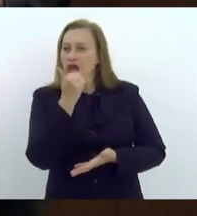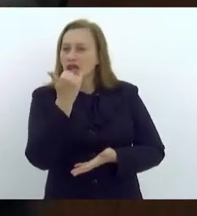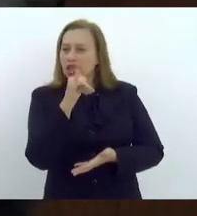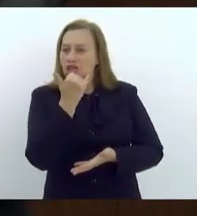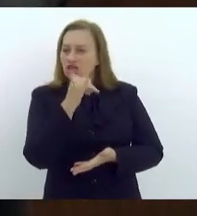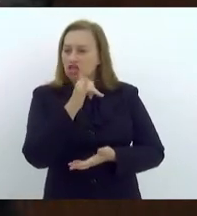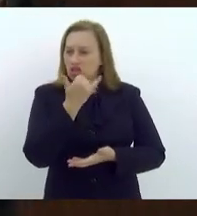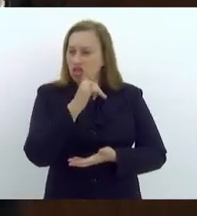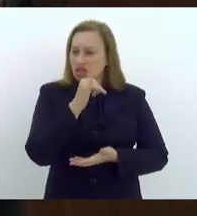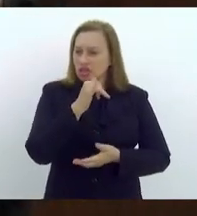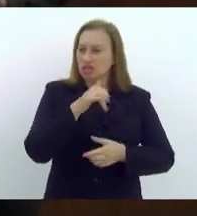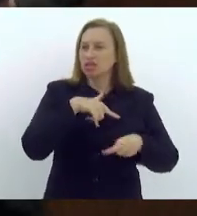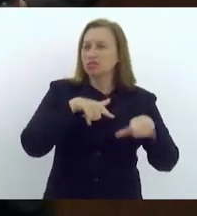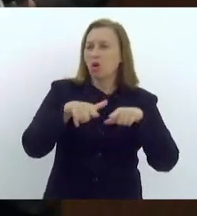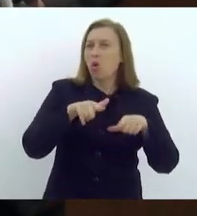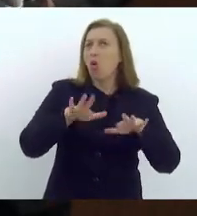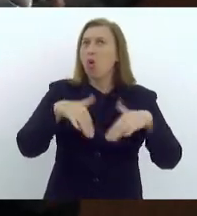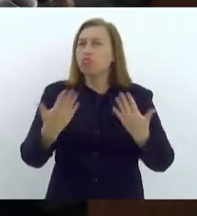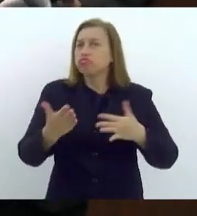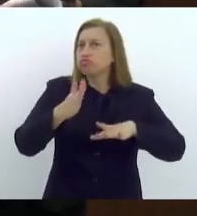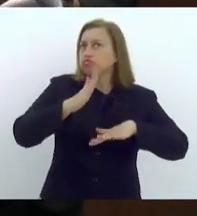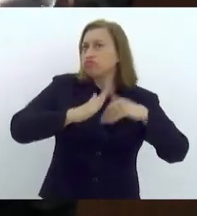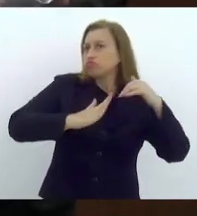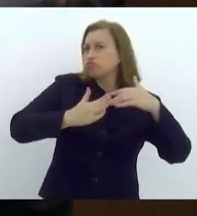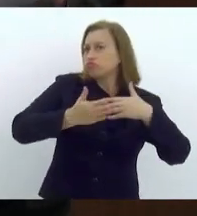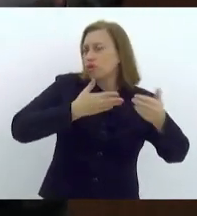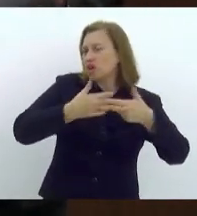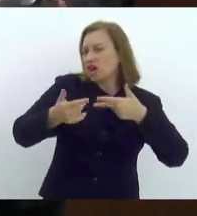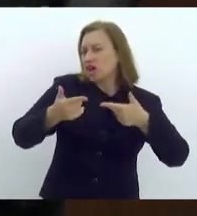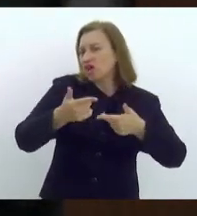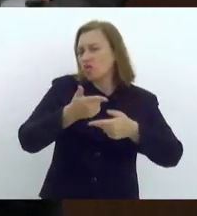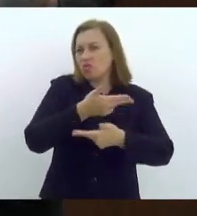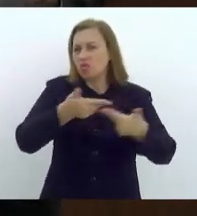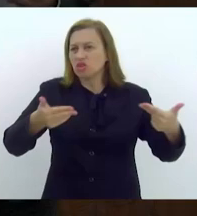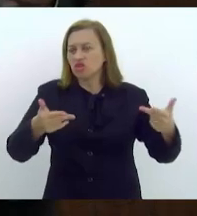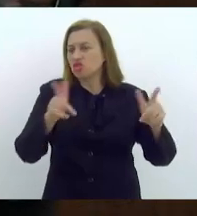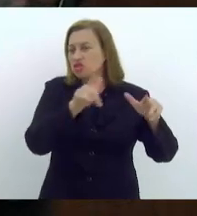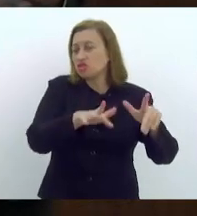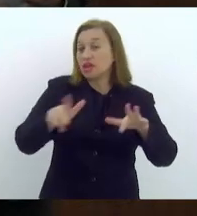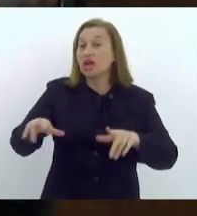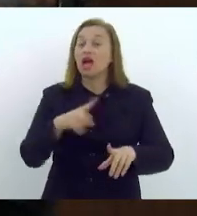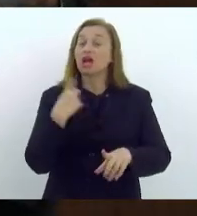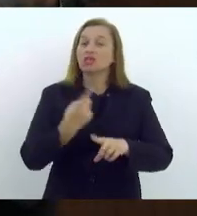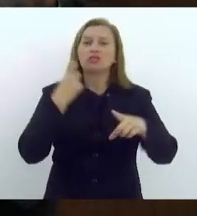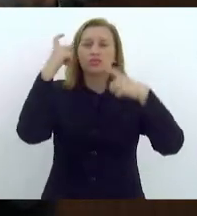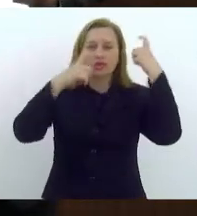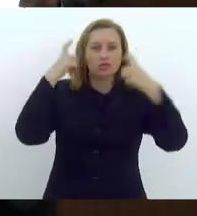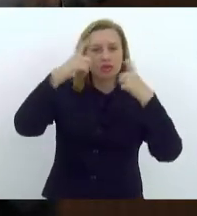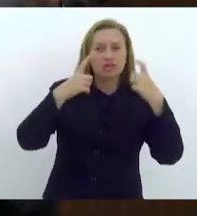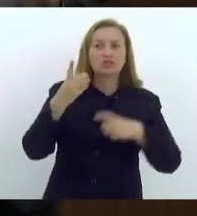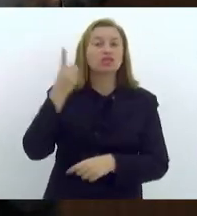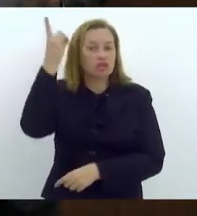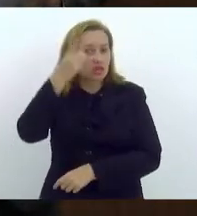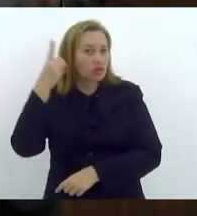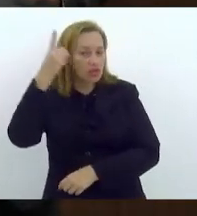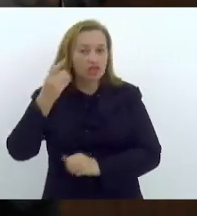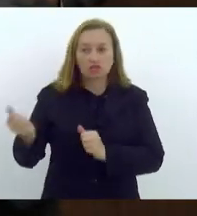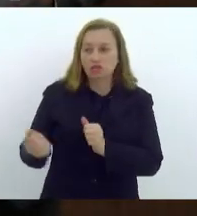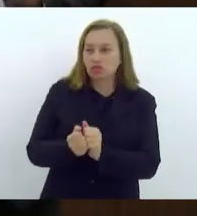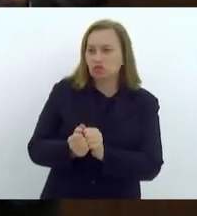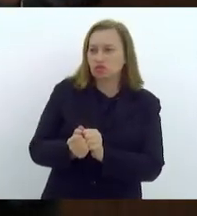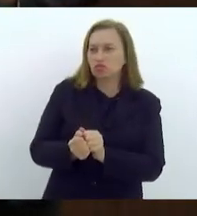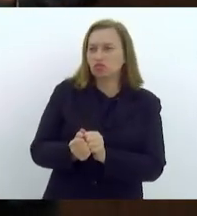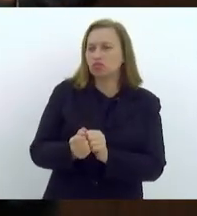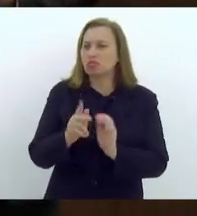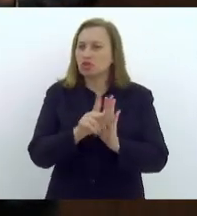tipo diferente disso, mas de pagamento, porque a preocupação nossa e dos deputados aqui que estão junto conosco nesse